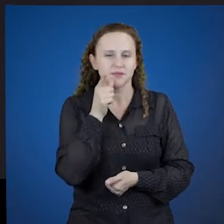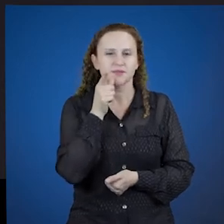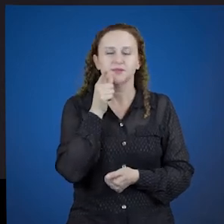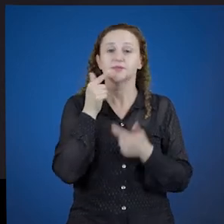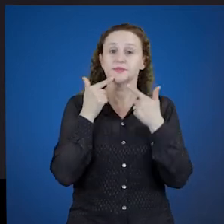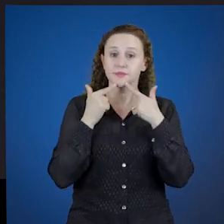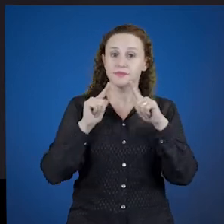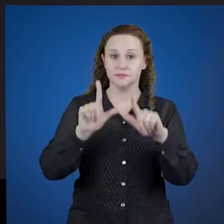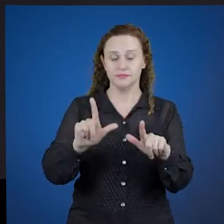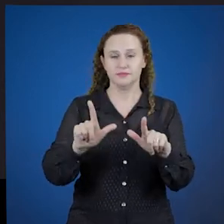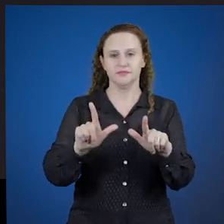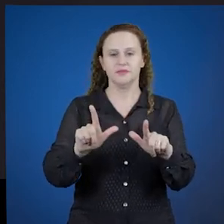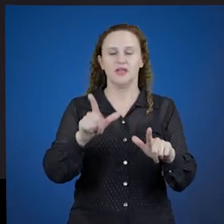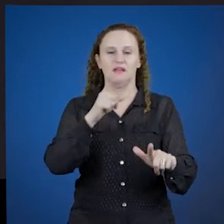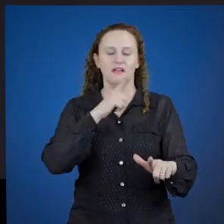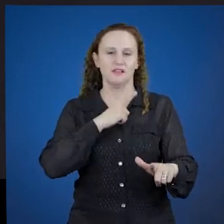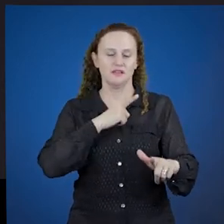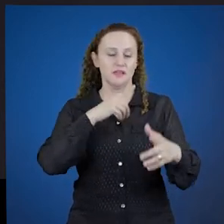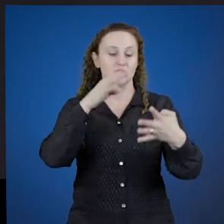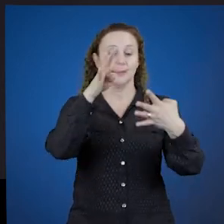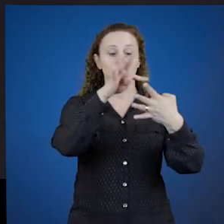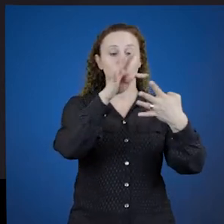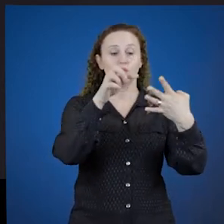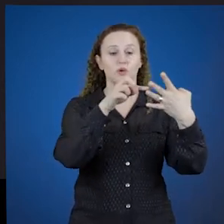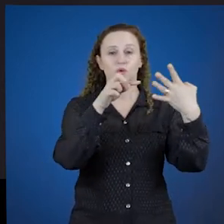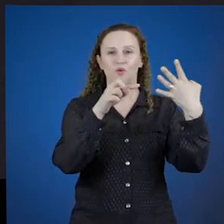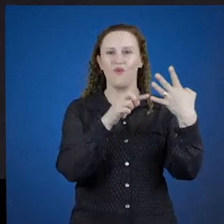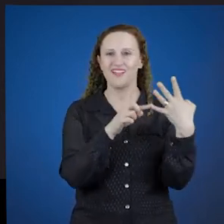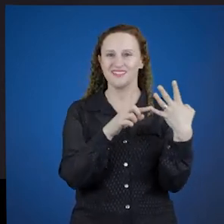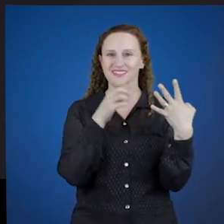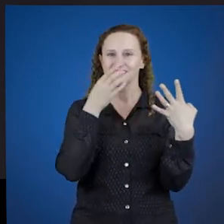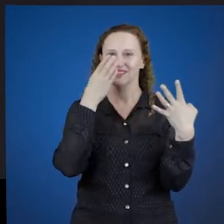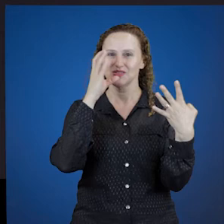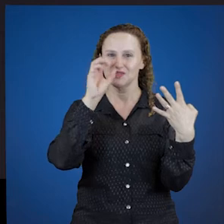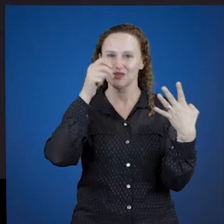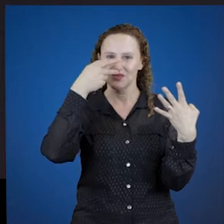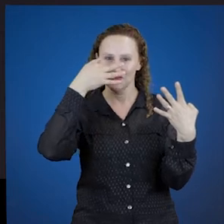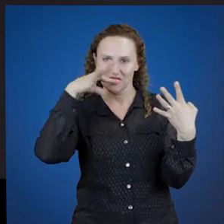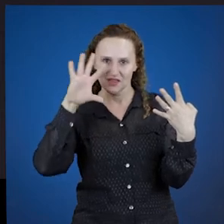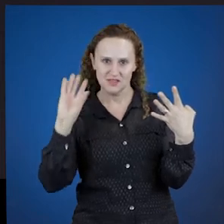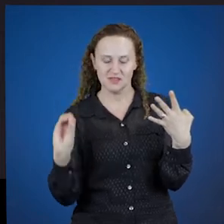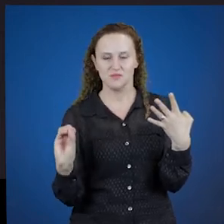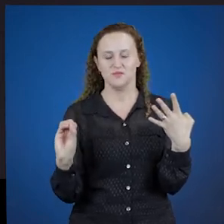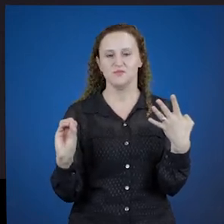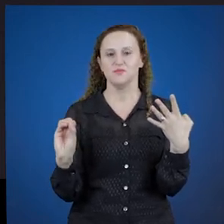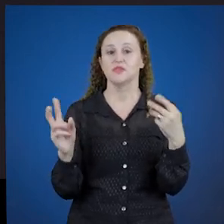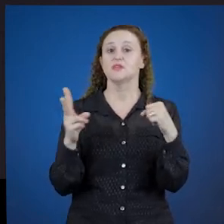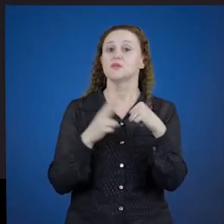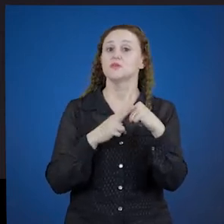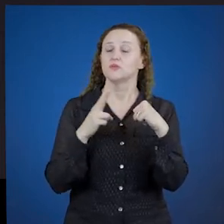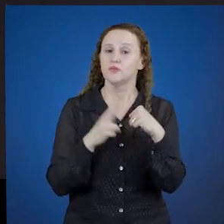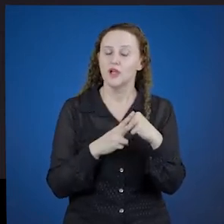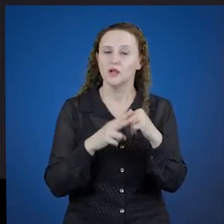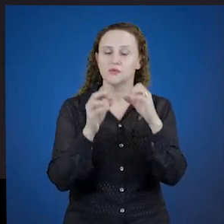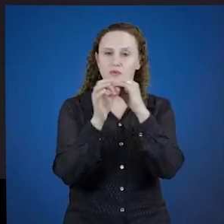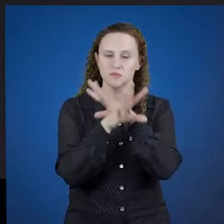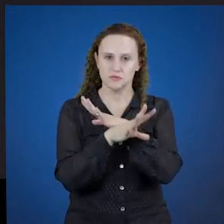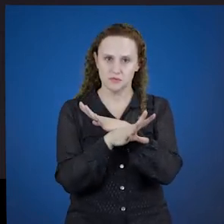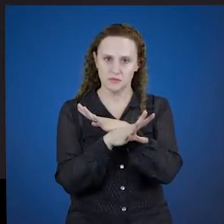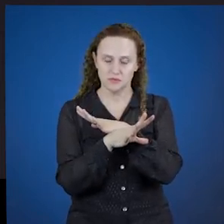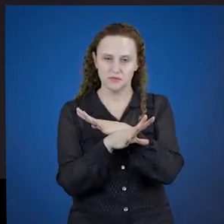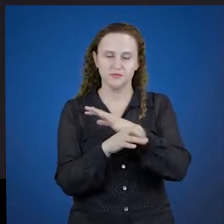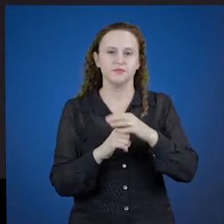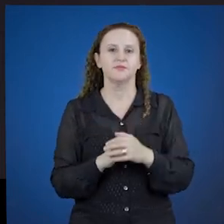latina, ela possui quatro conjugações latinas. São os verbos